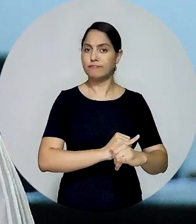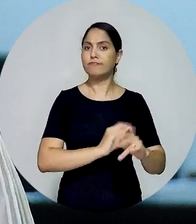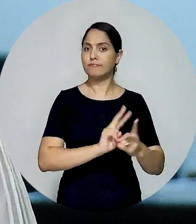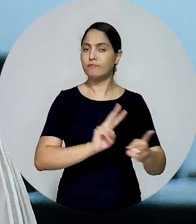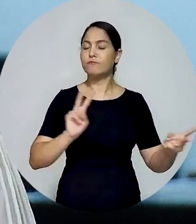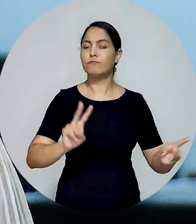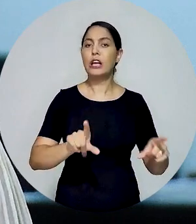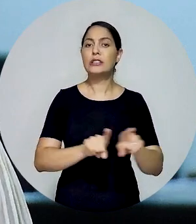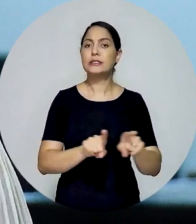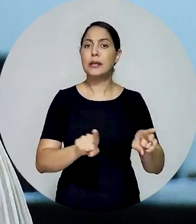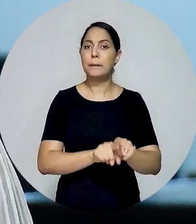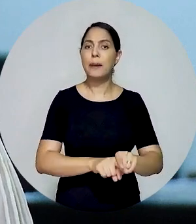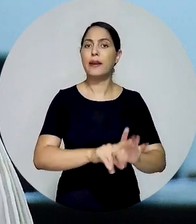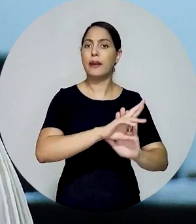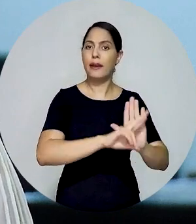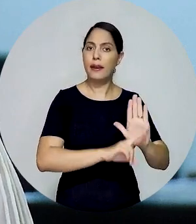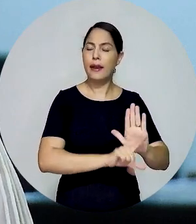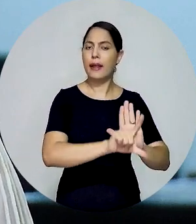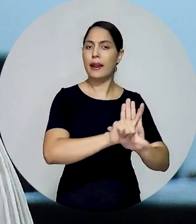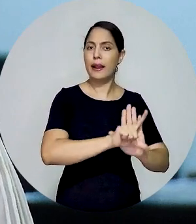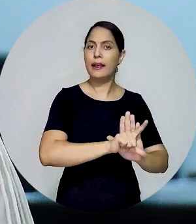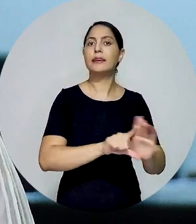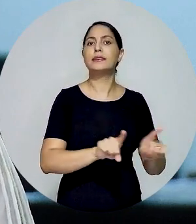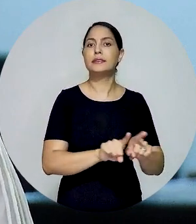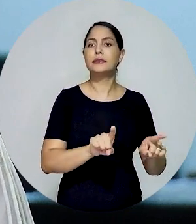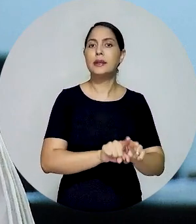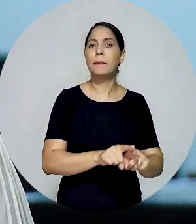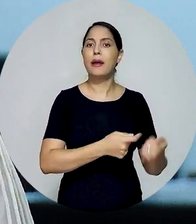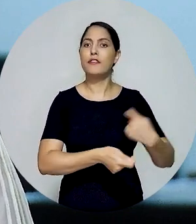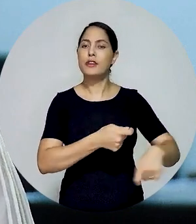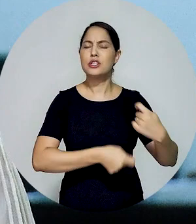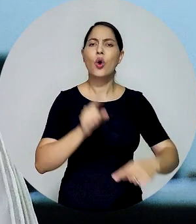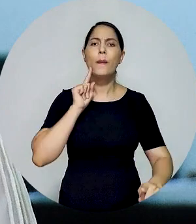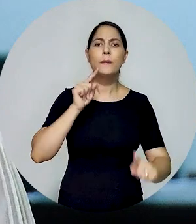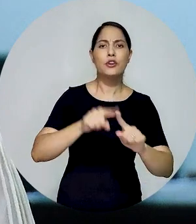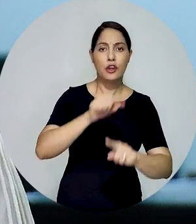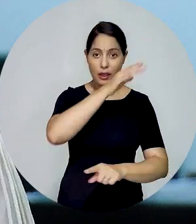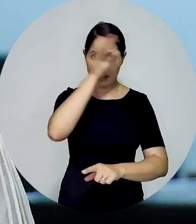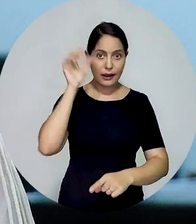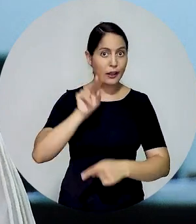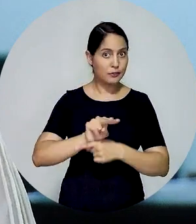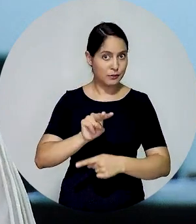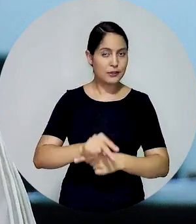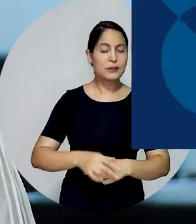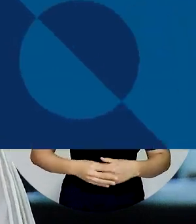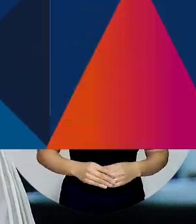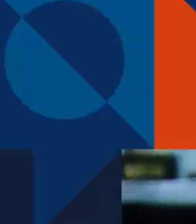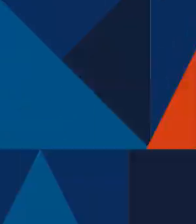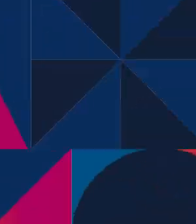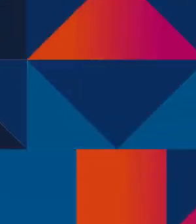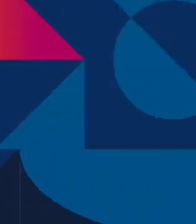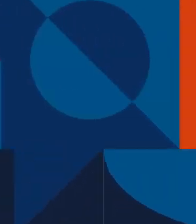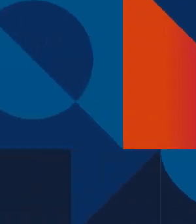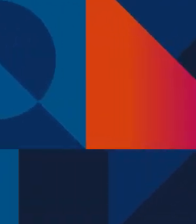governança, iniciativas do Conselho de Controle de Atividades Financeiras e Proteção ao Consumidor.